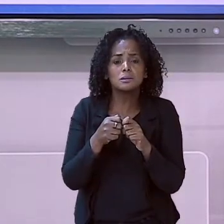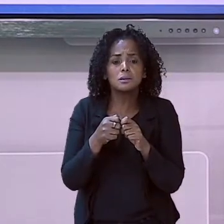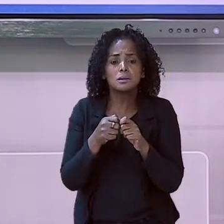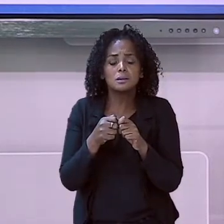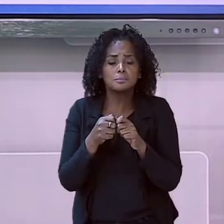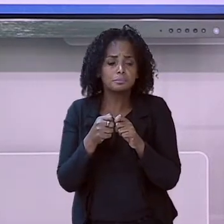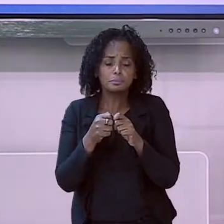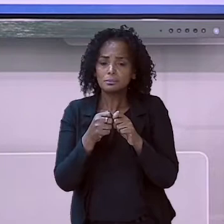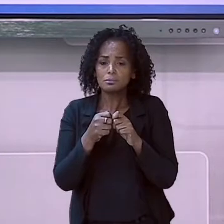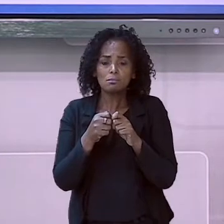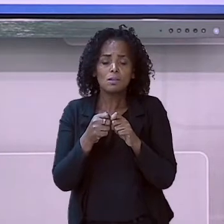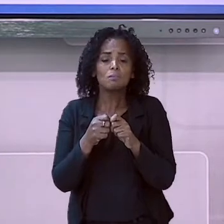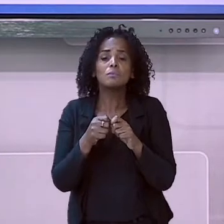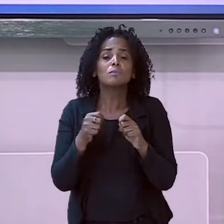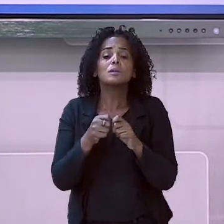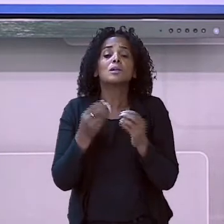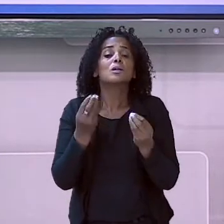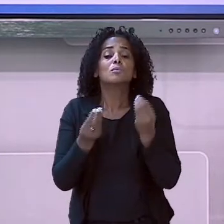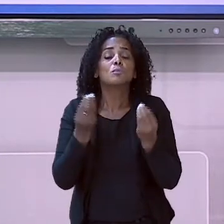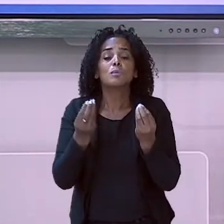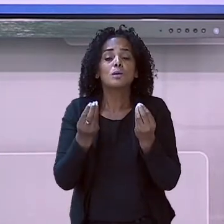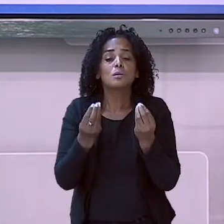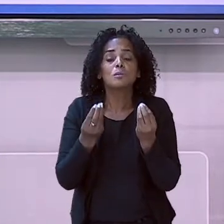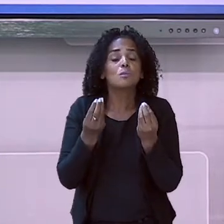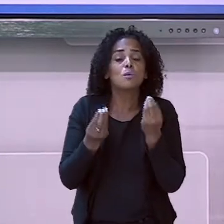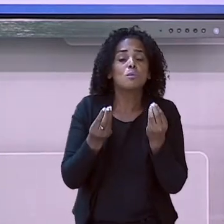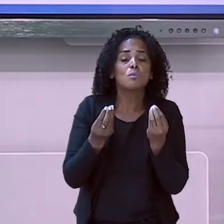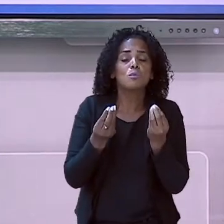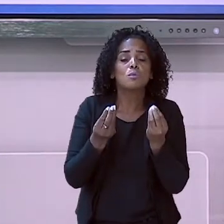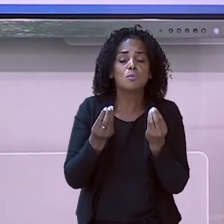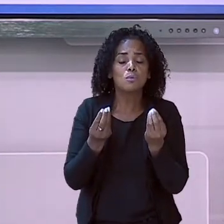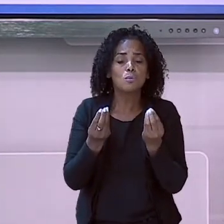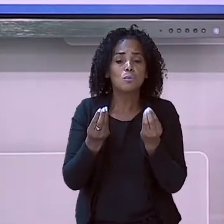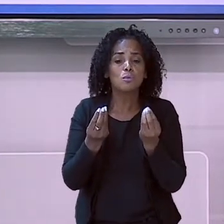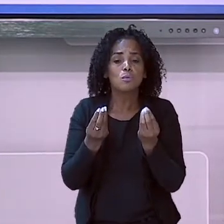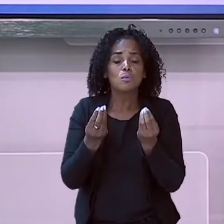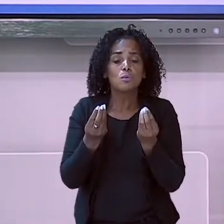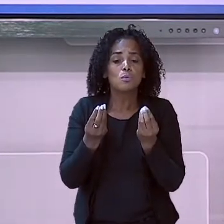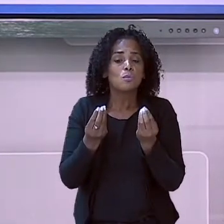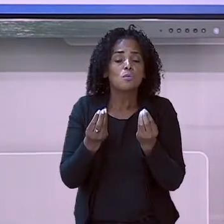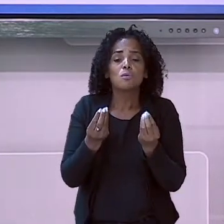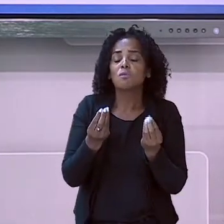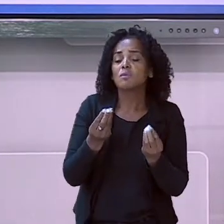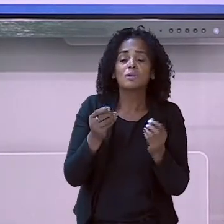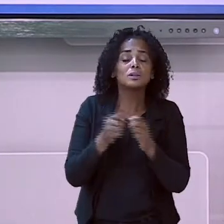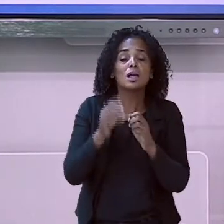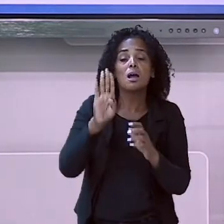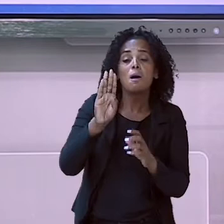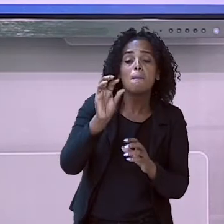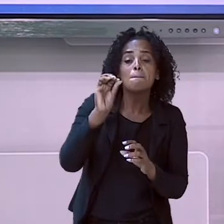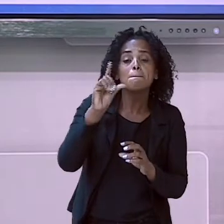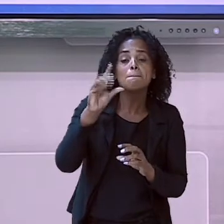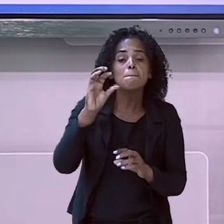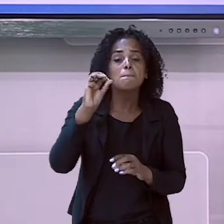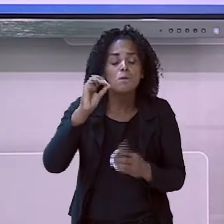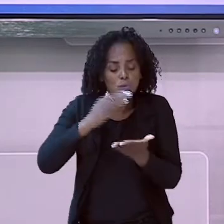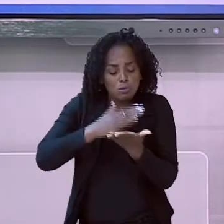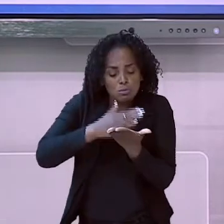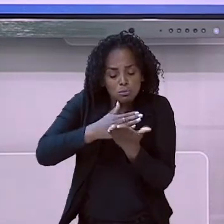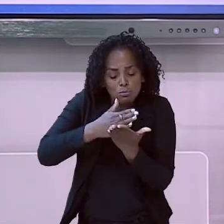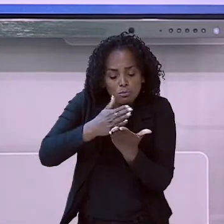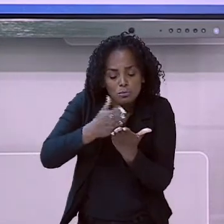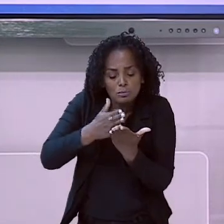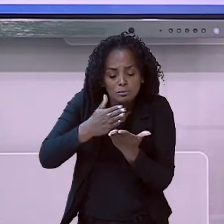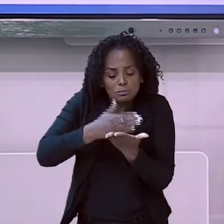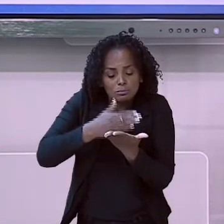bolo. Ela vai te falar, coloque duas xícaras de leite, coloque trigo.